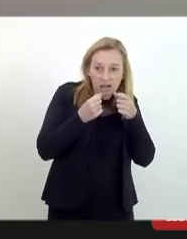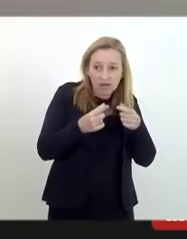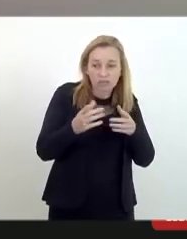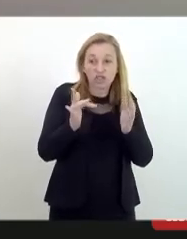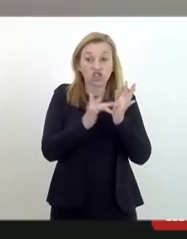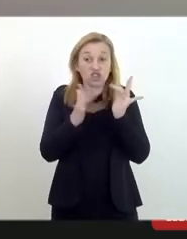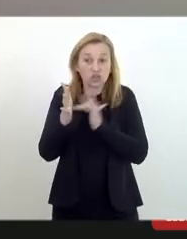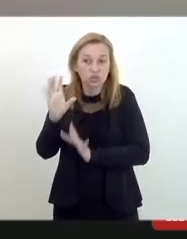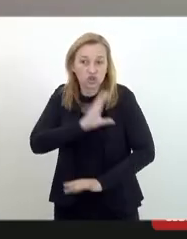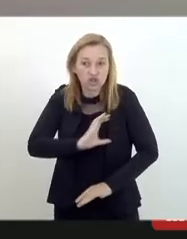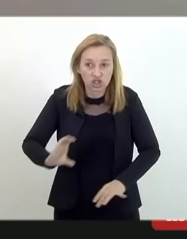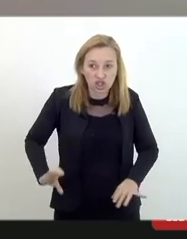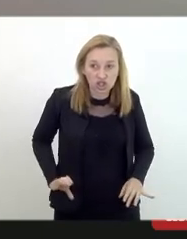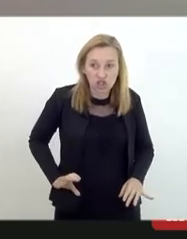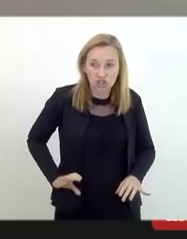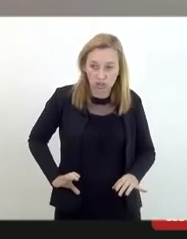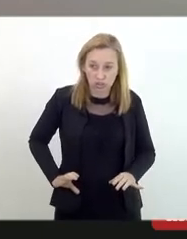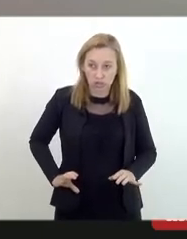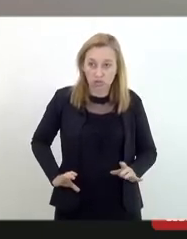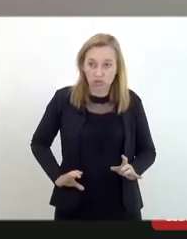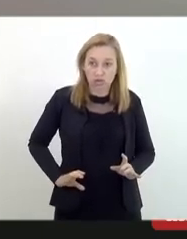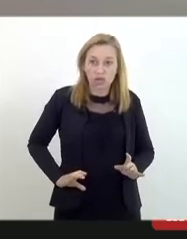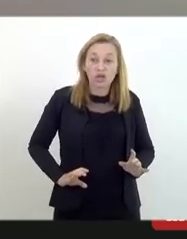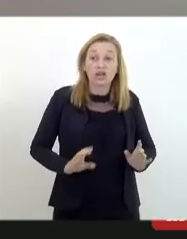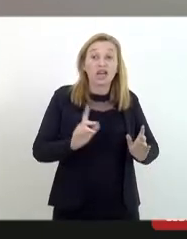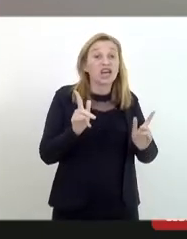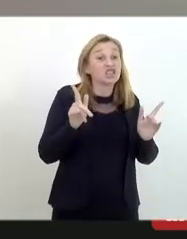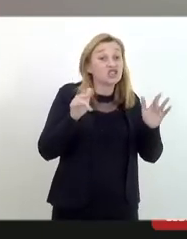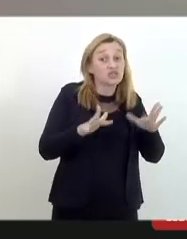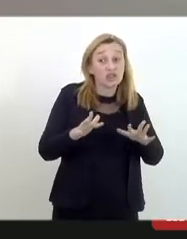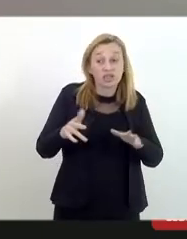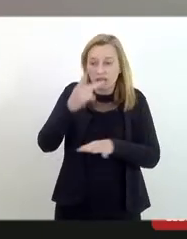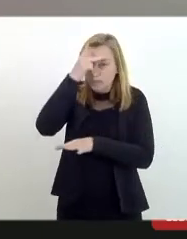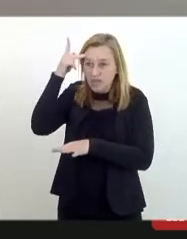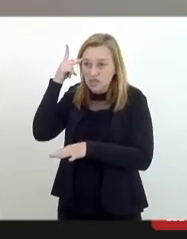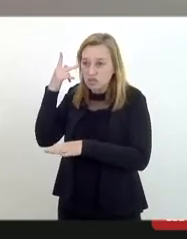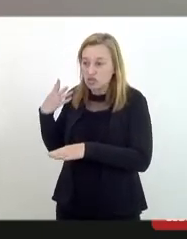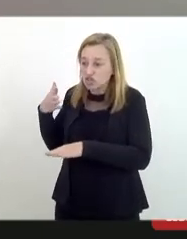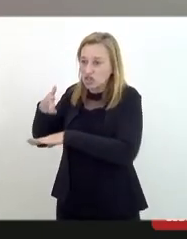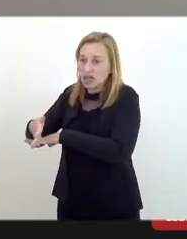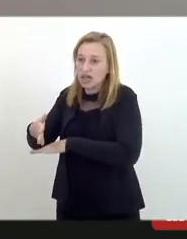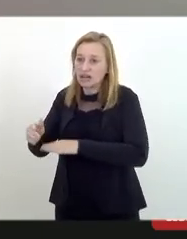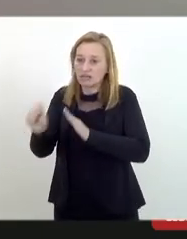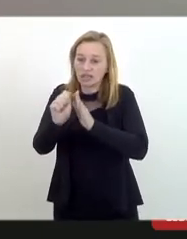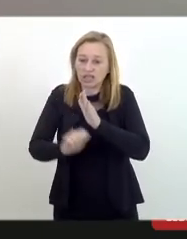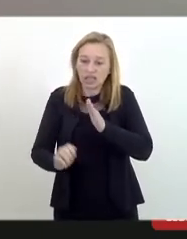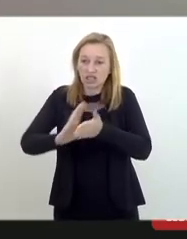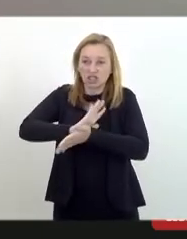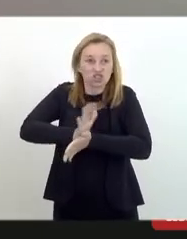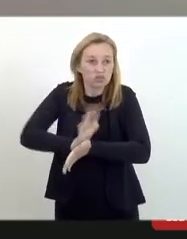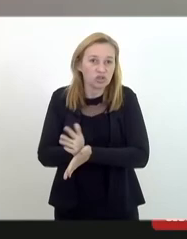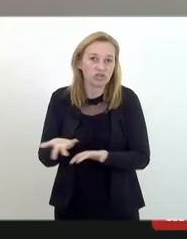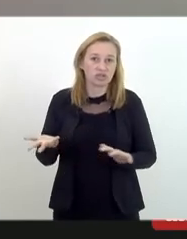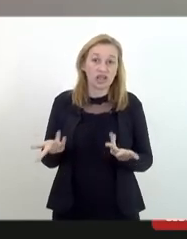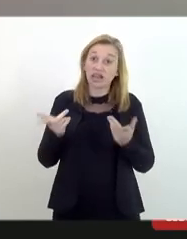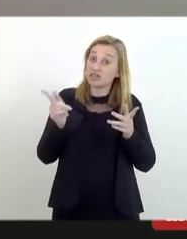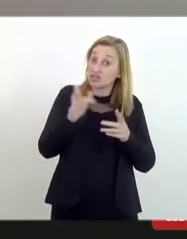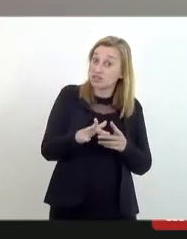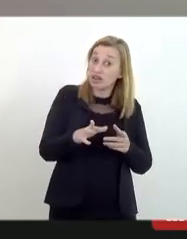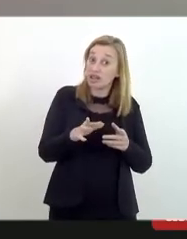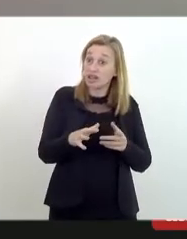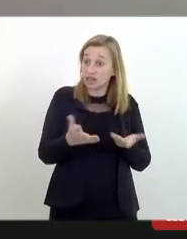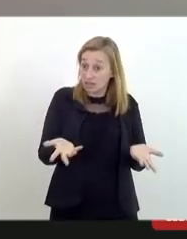Cristo ou minha igreja foi atacada é diferente de alguém que quando chega lá e diz meu terreiro foi atacado quebraram o assentamento de